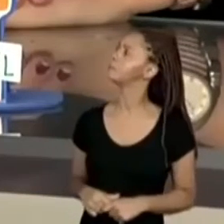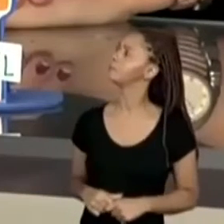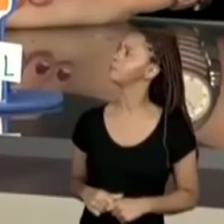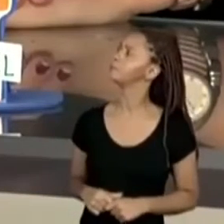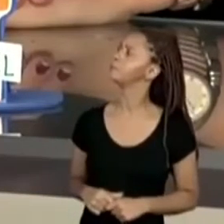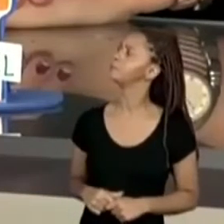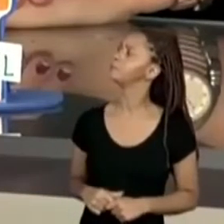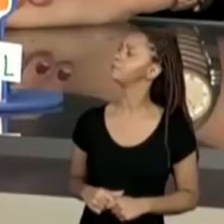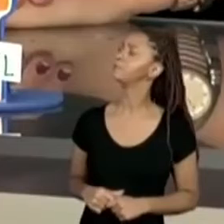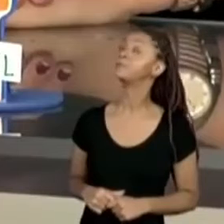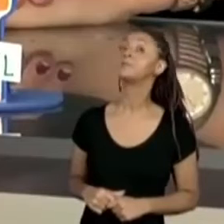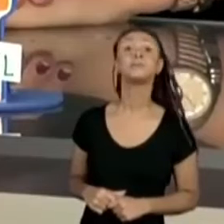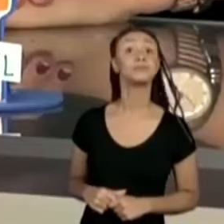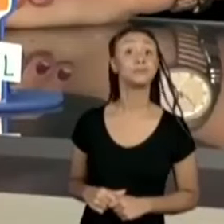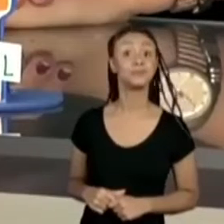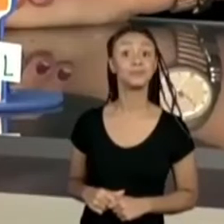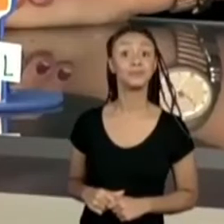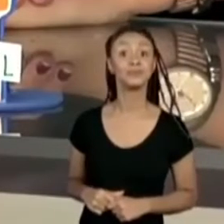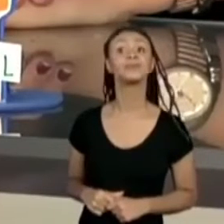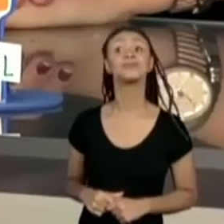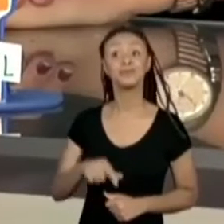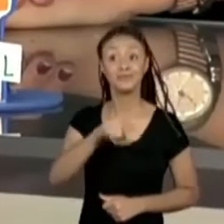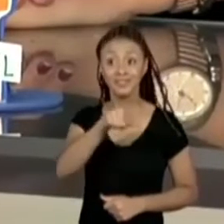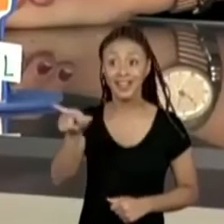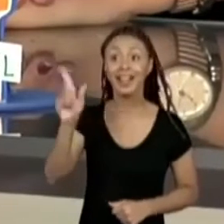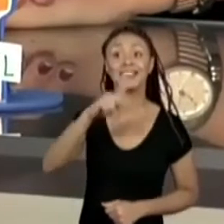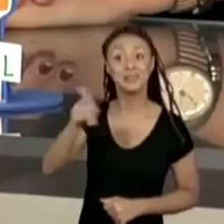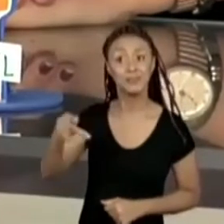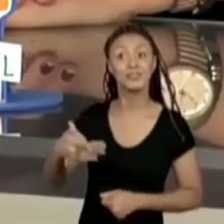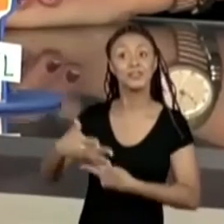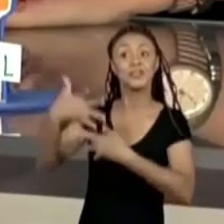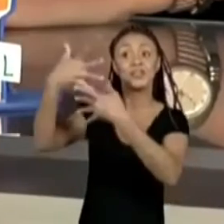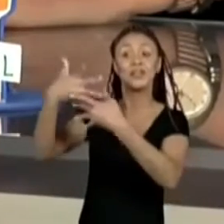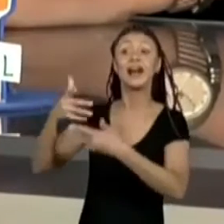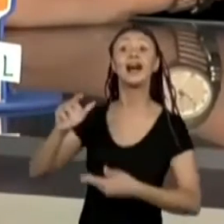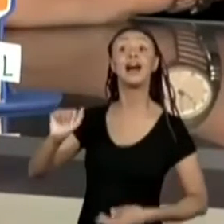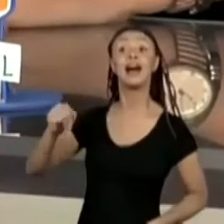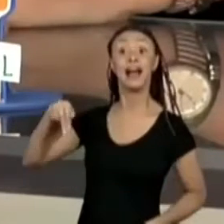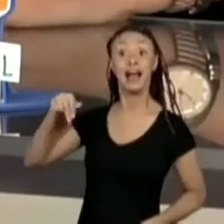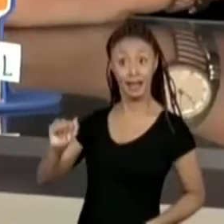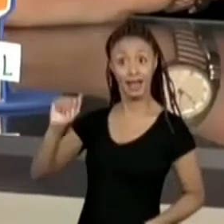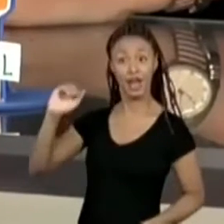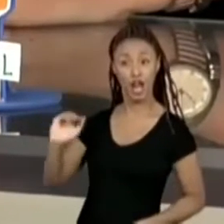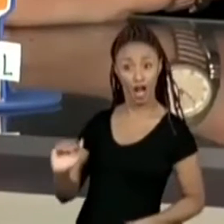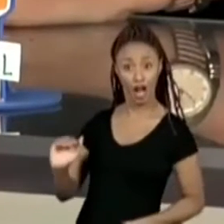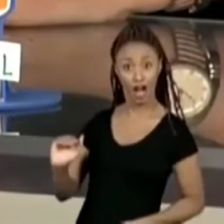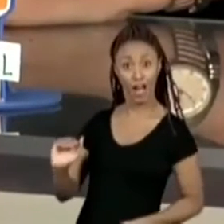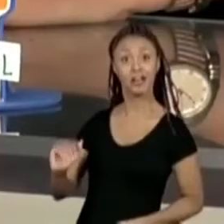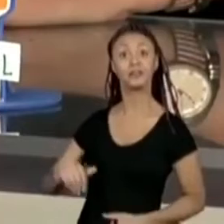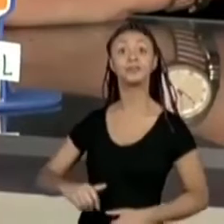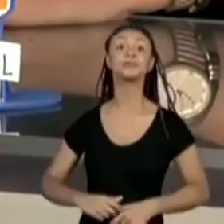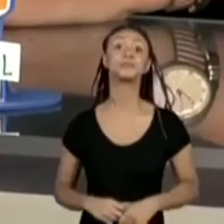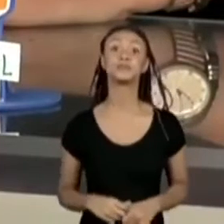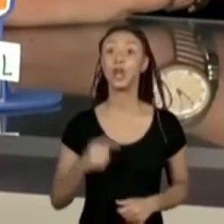E aí? Olha lá. As professoras estão dizendo que é a Ana. A Ana, ó a Ana.